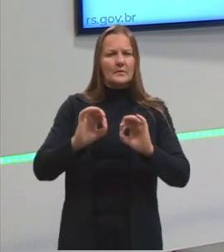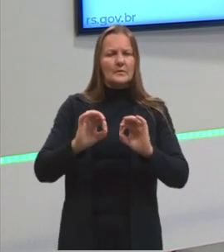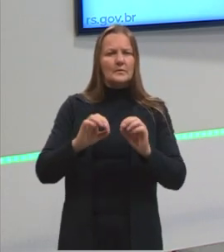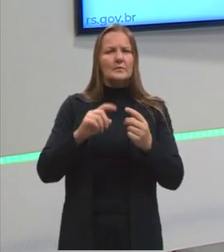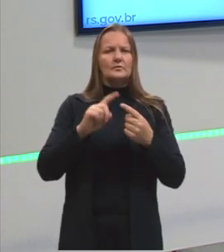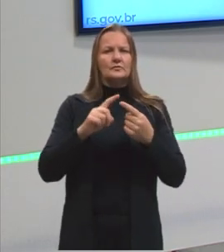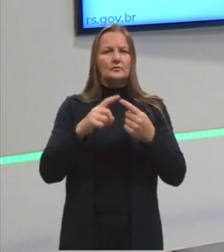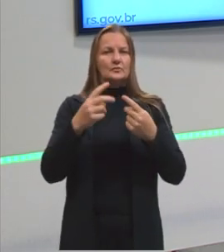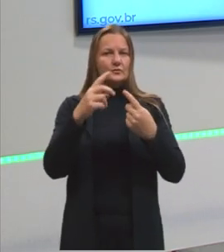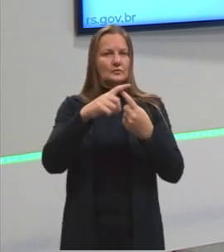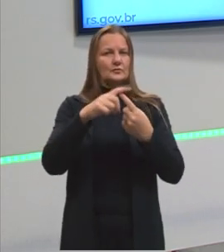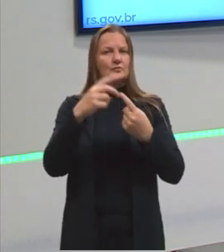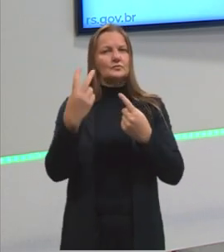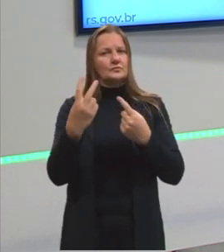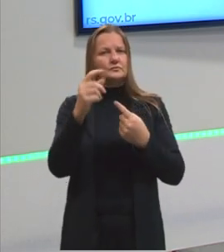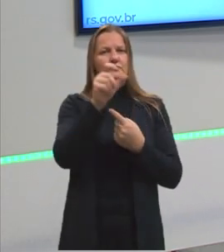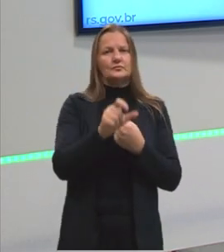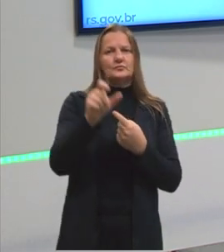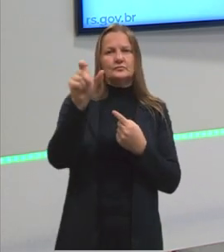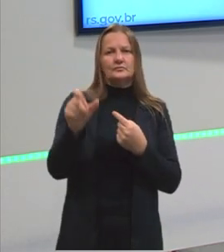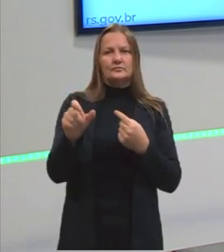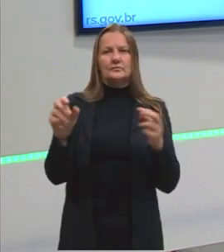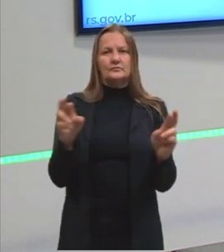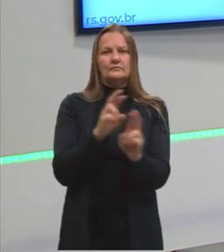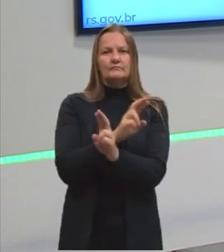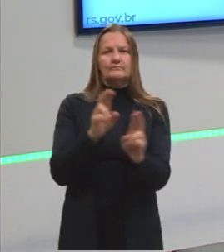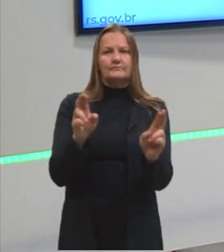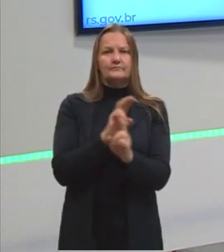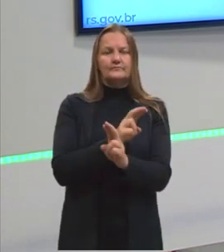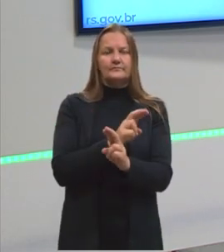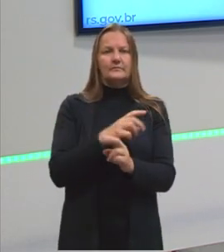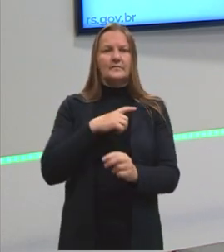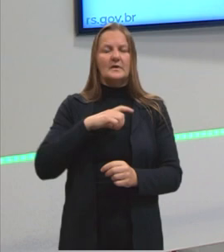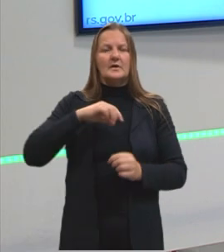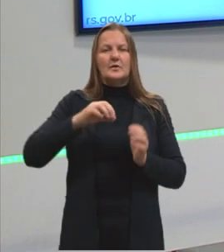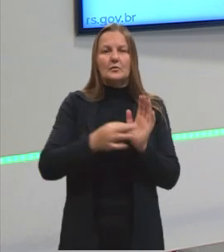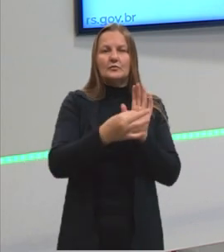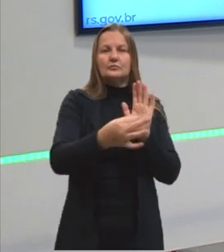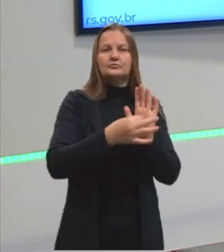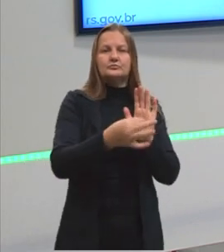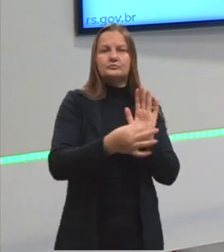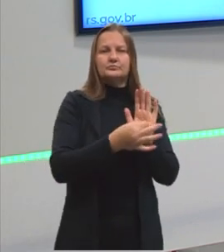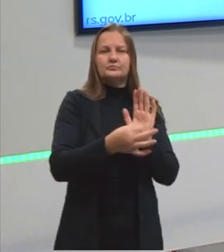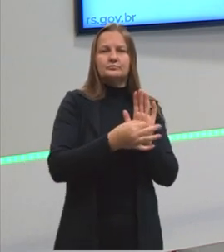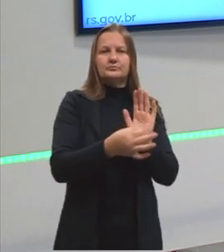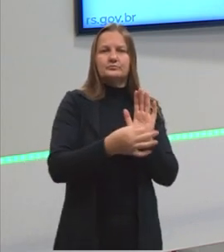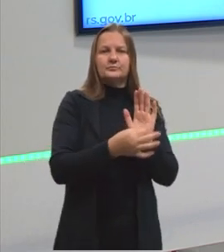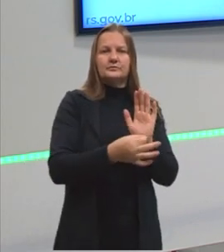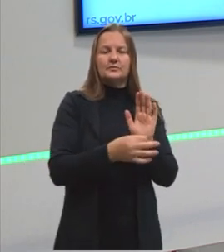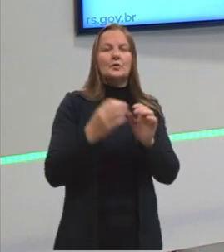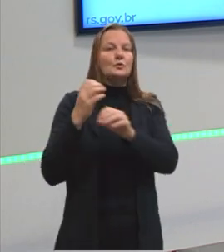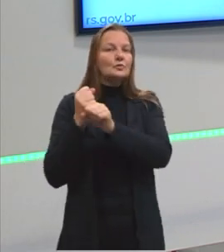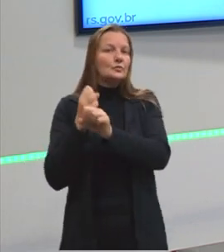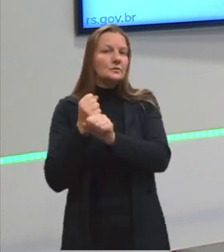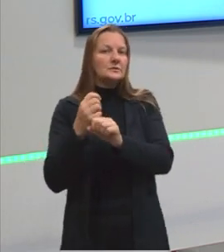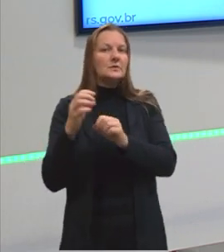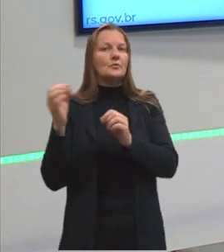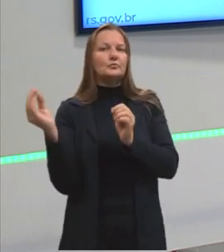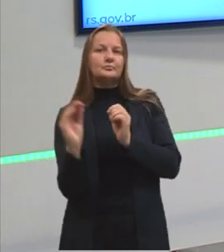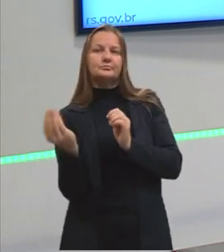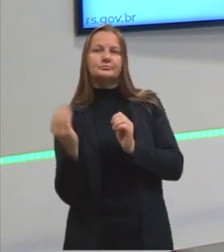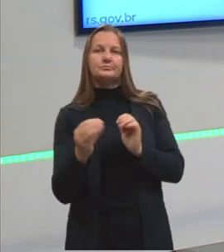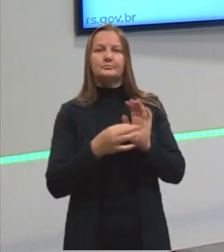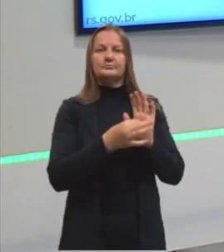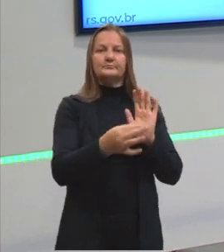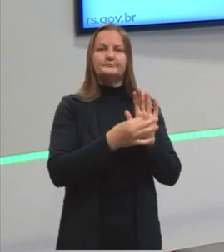pacientes têm relações diferentes de peso argumentativo. É diferente vocês colocarem um